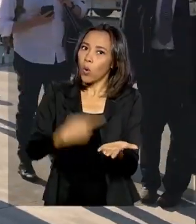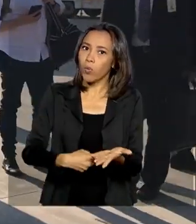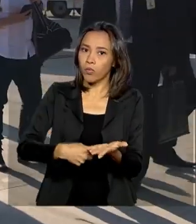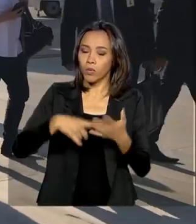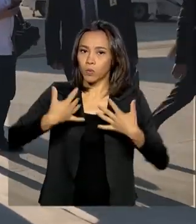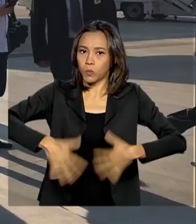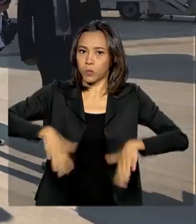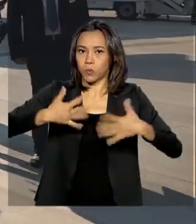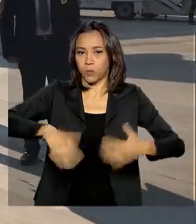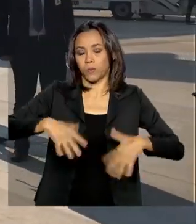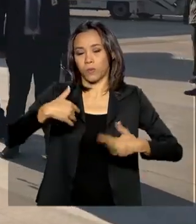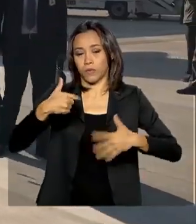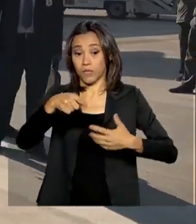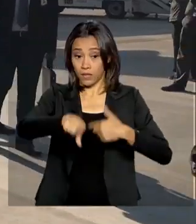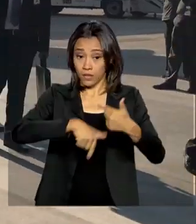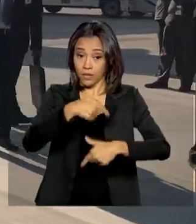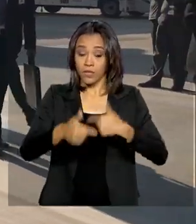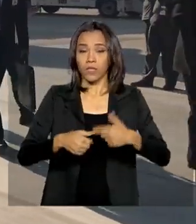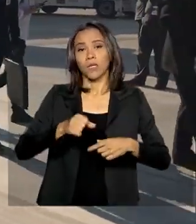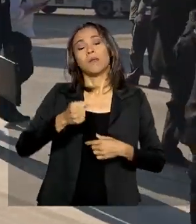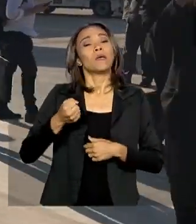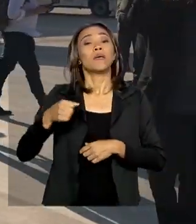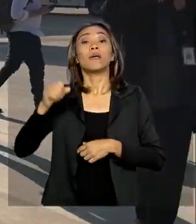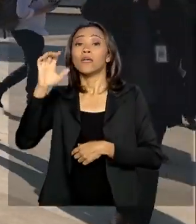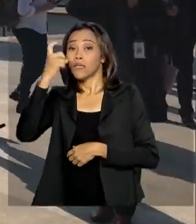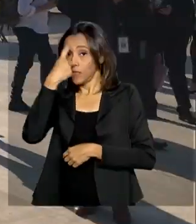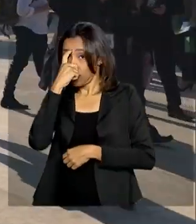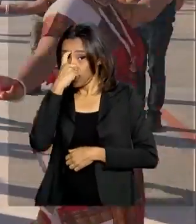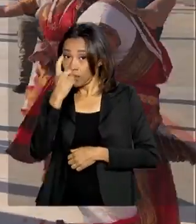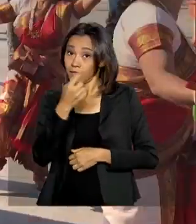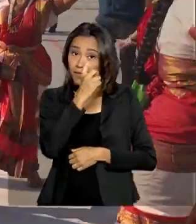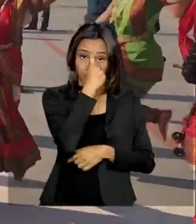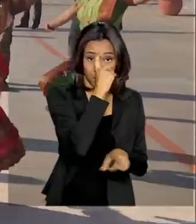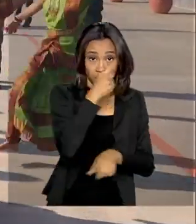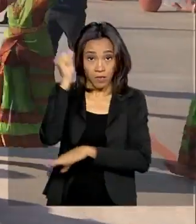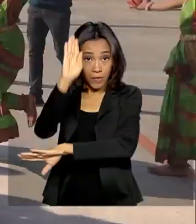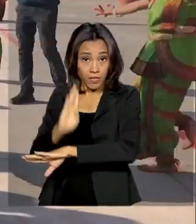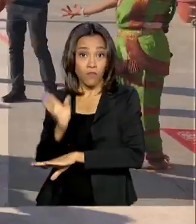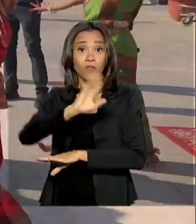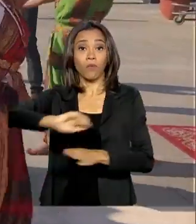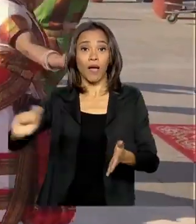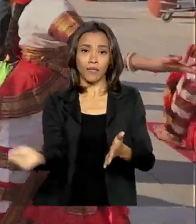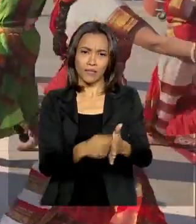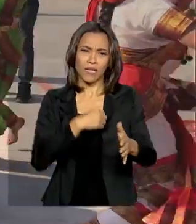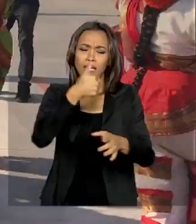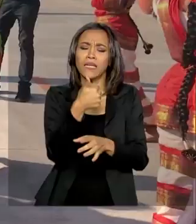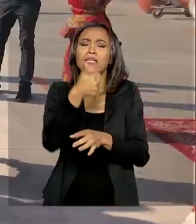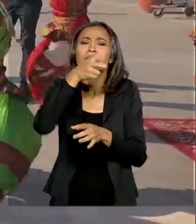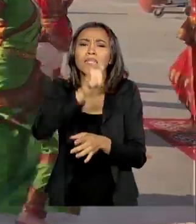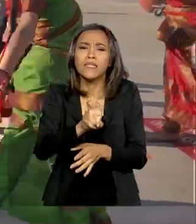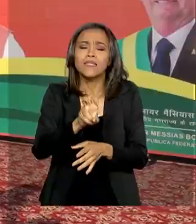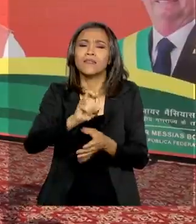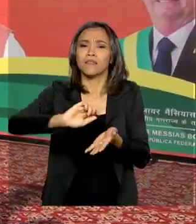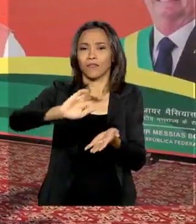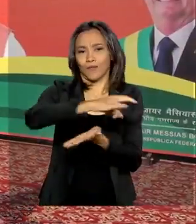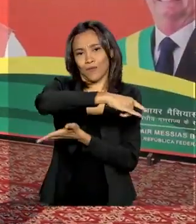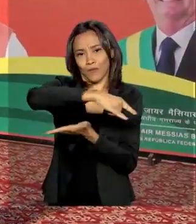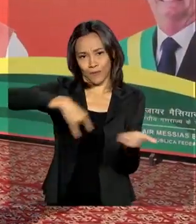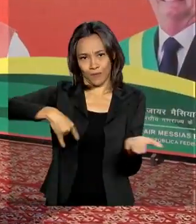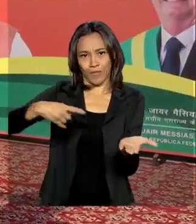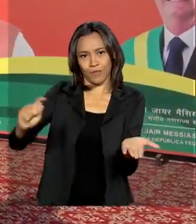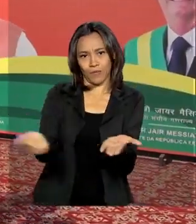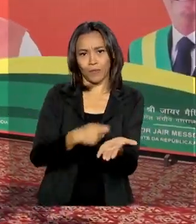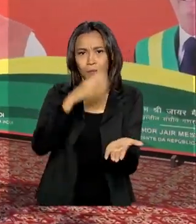indiana. Brasil e Índia vão assinar 5 acordos internacionais e 15 memorandos de entendimento, especialmente